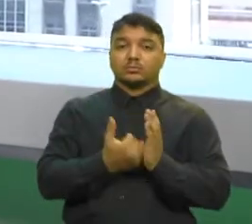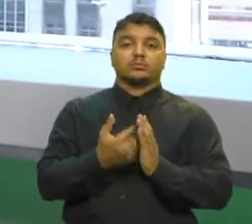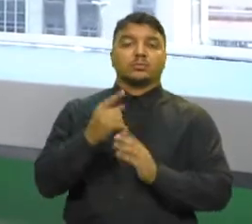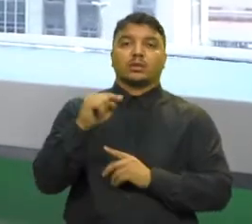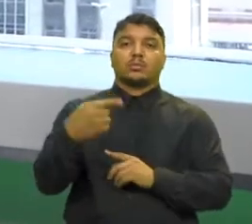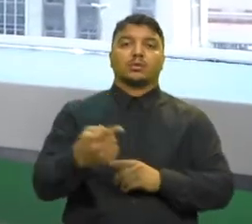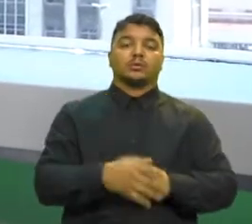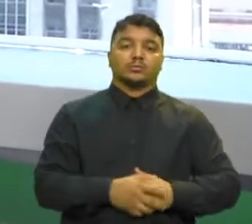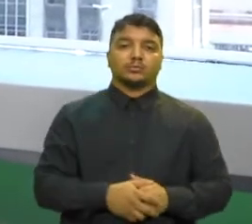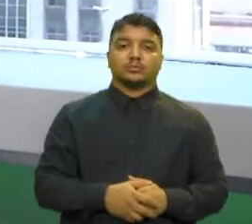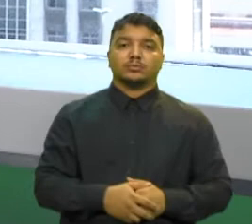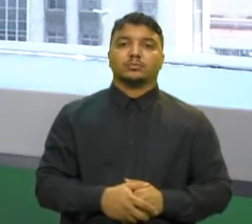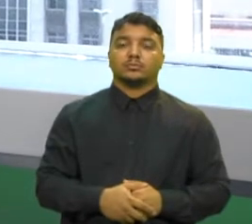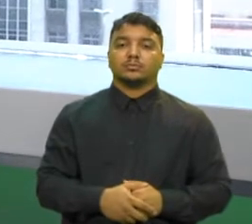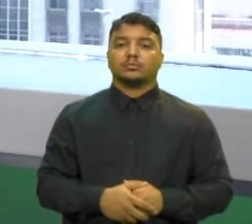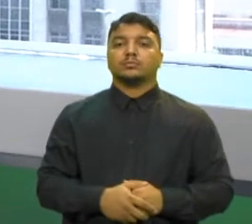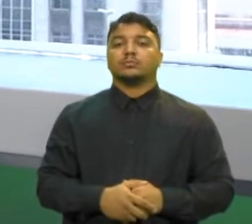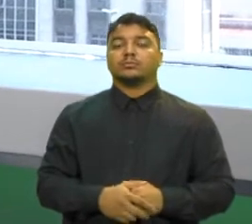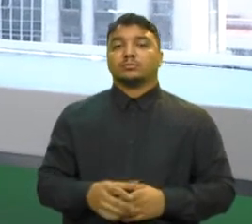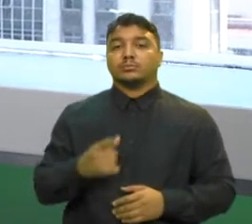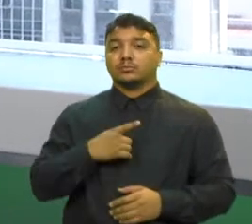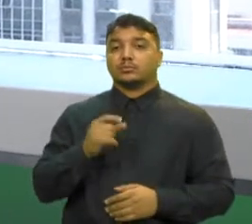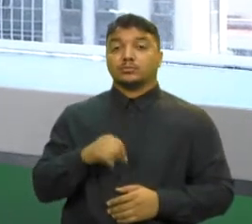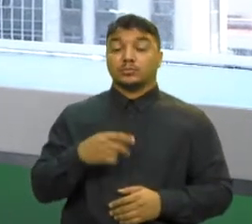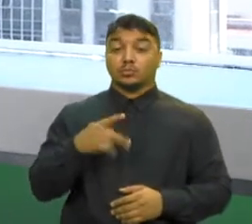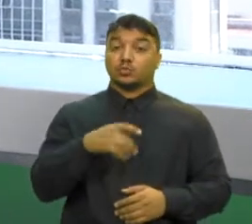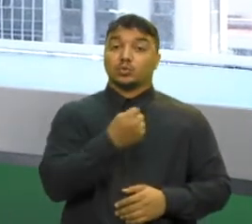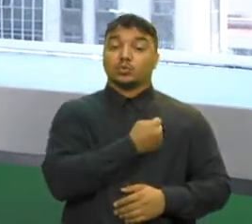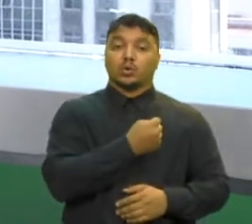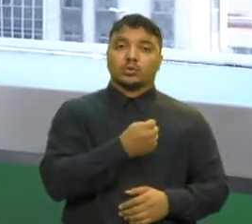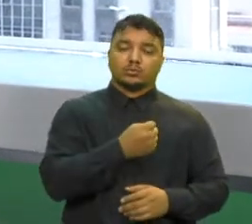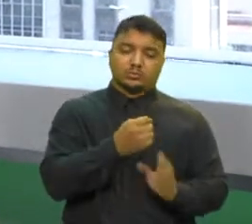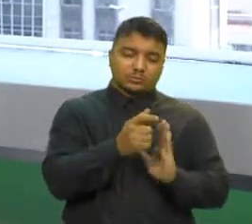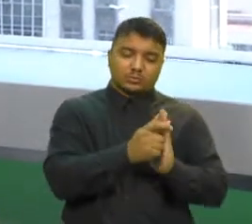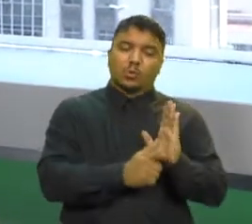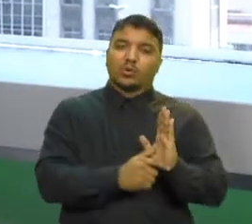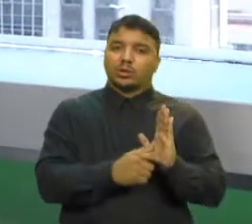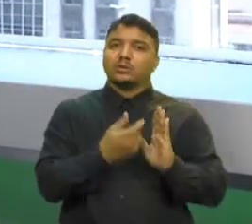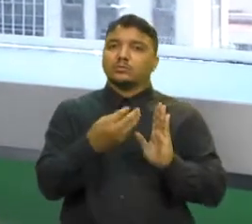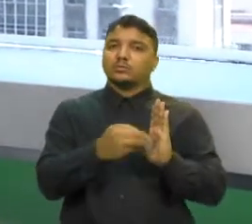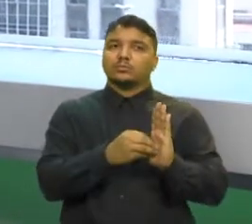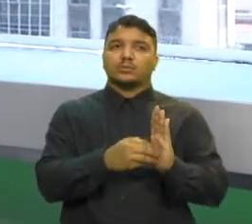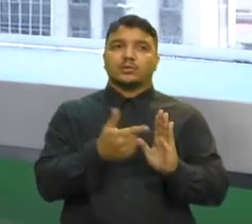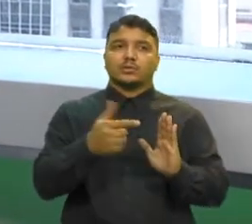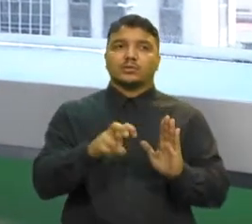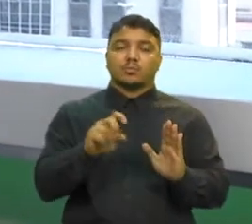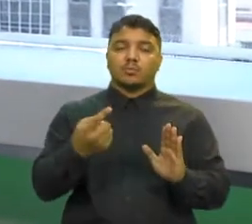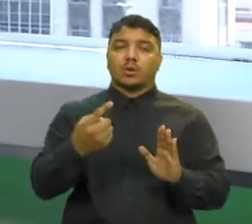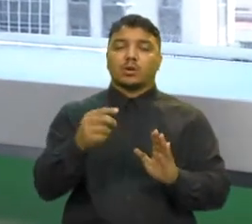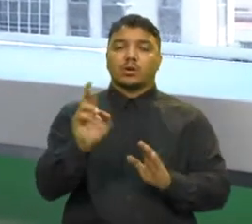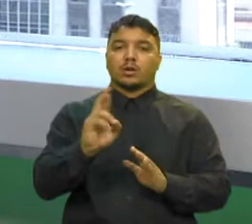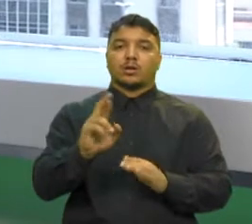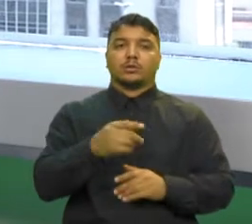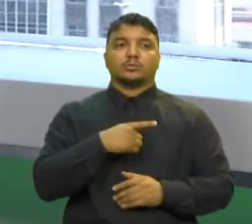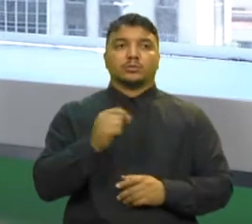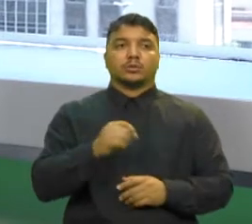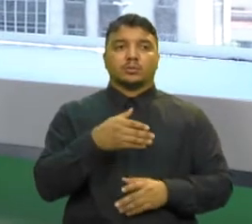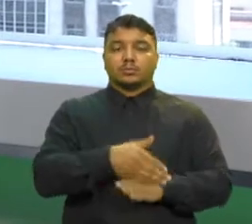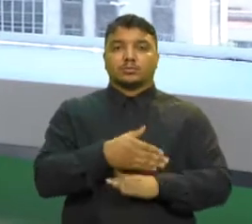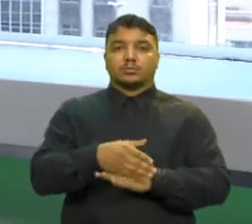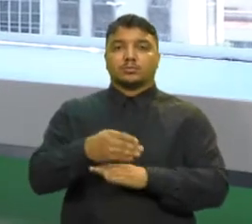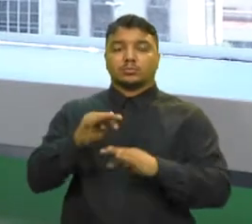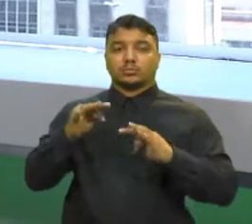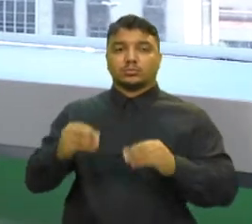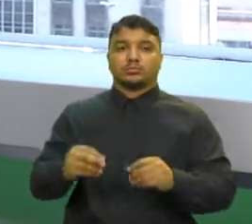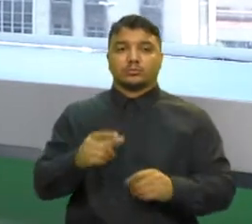Mensalmente o programa Sua Nota Tem Valor Sorteia 25 mil reais entre todos os participantes